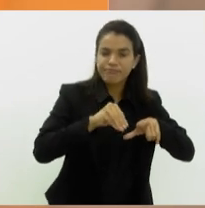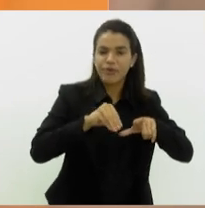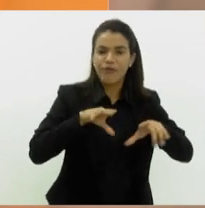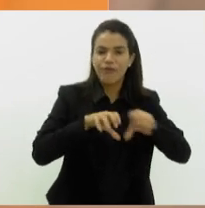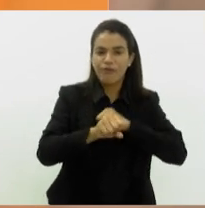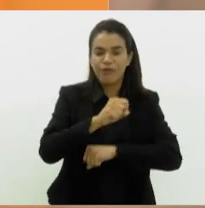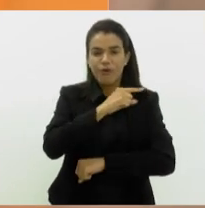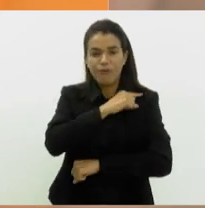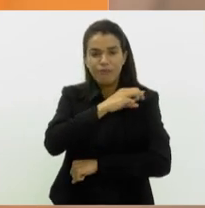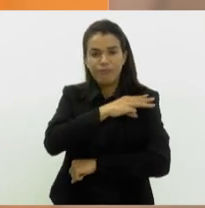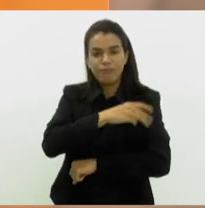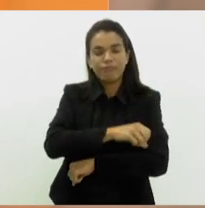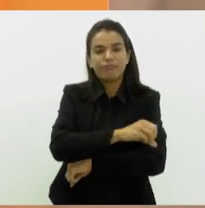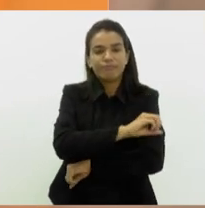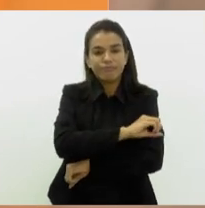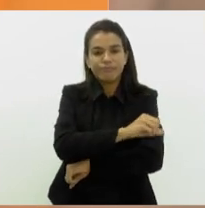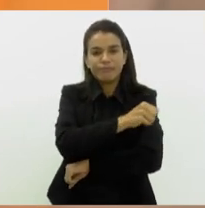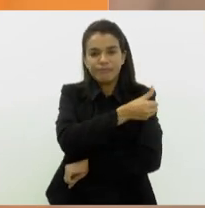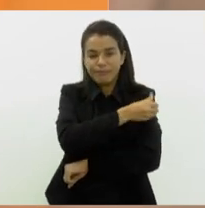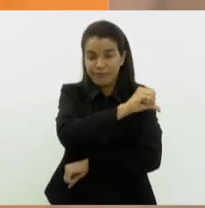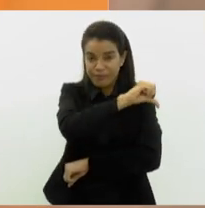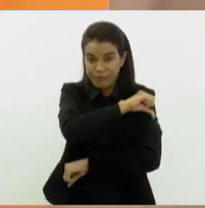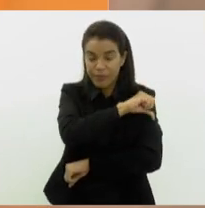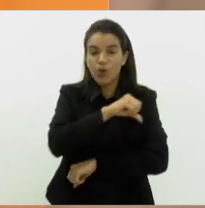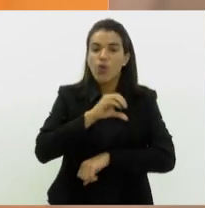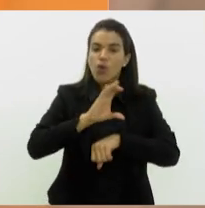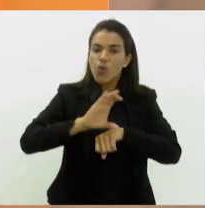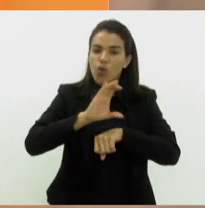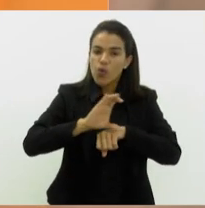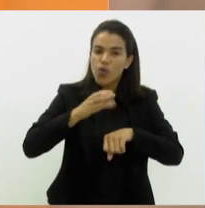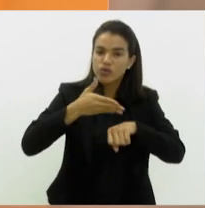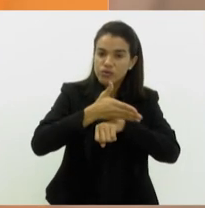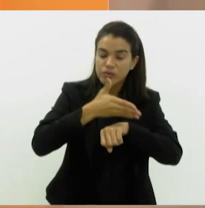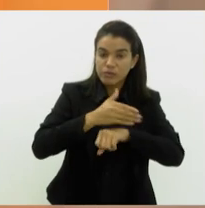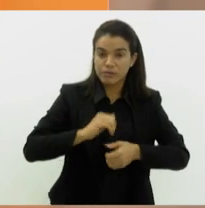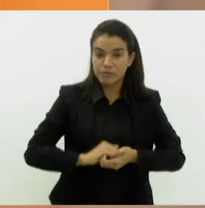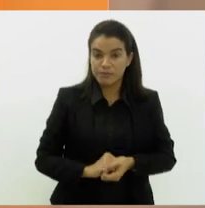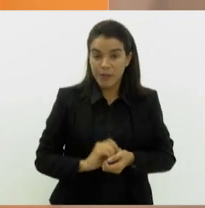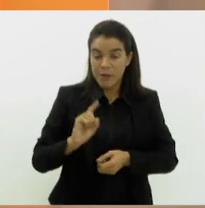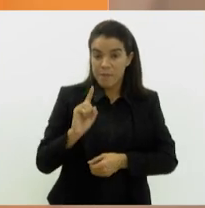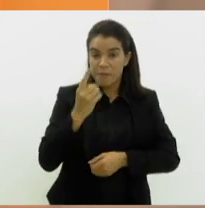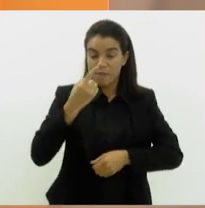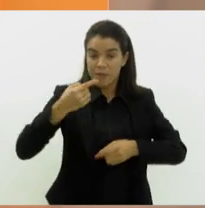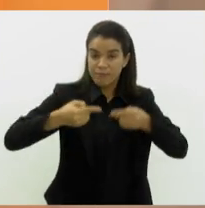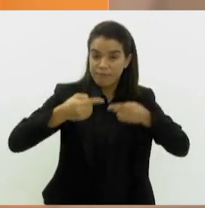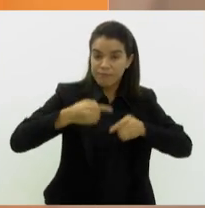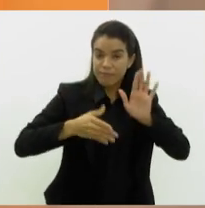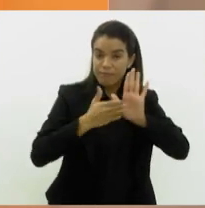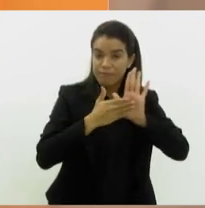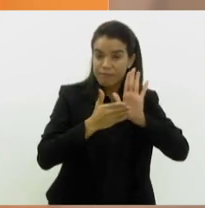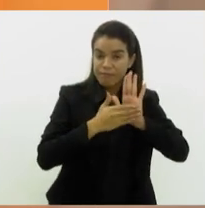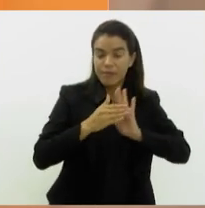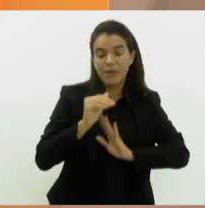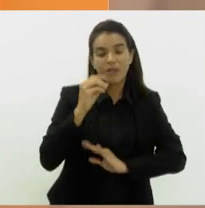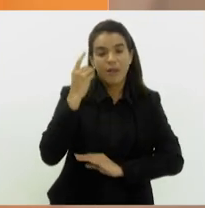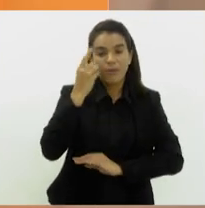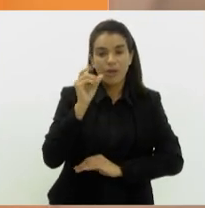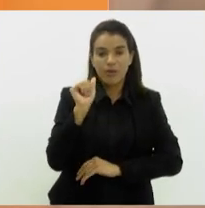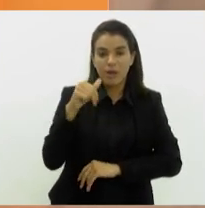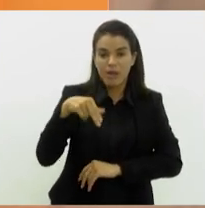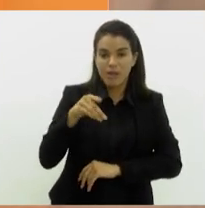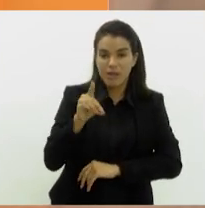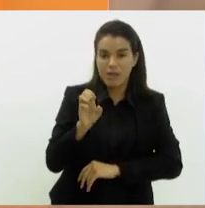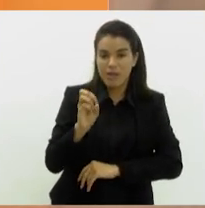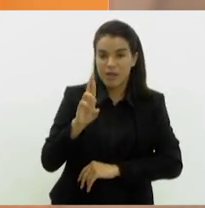fundamental e médio a modalidade de curso frequentado. Em primeira discussão, proposta do deputado Anderson Moraes,